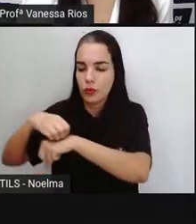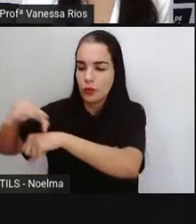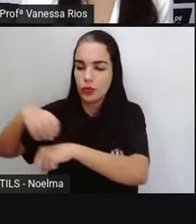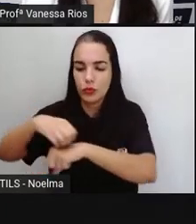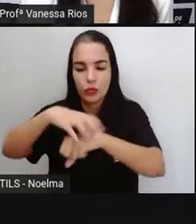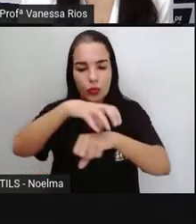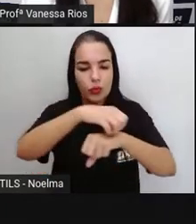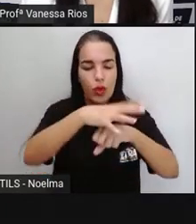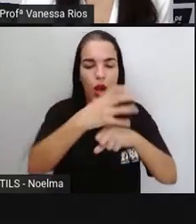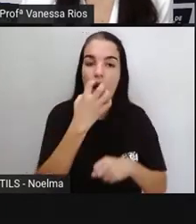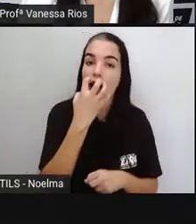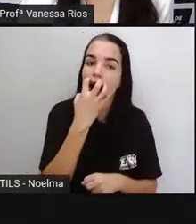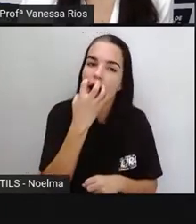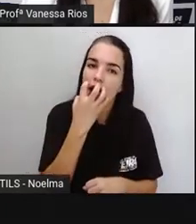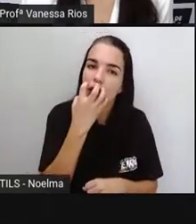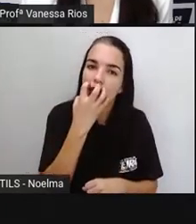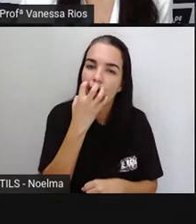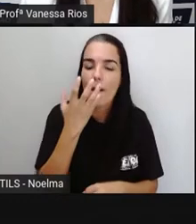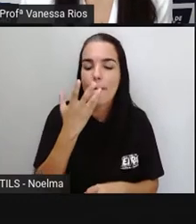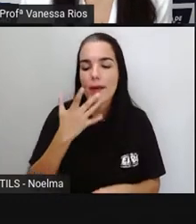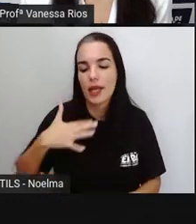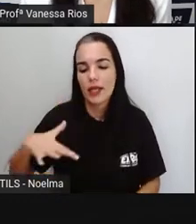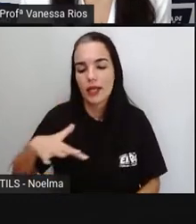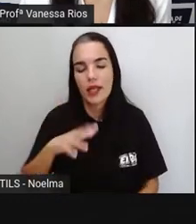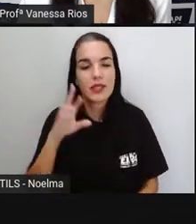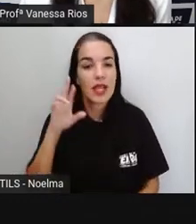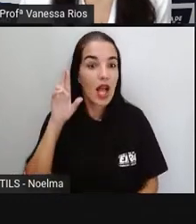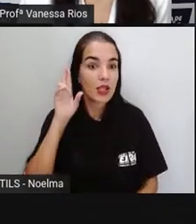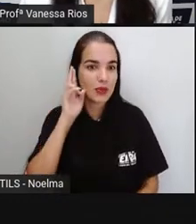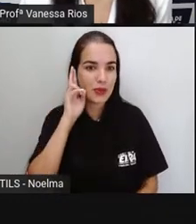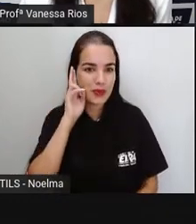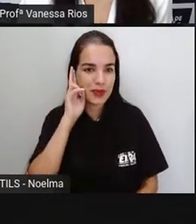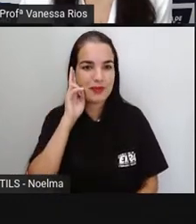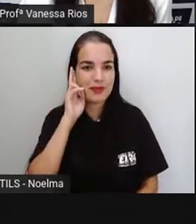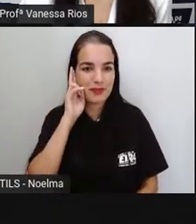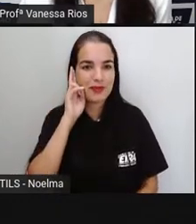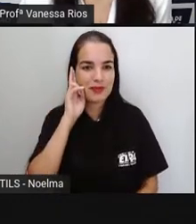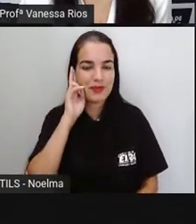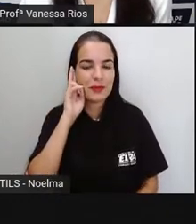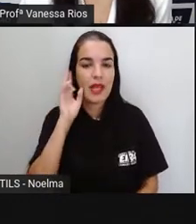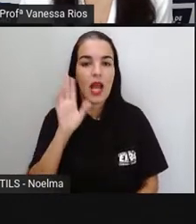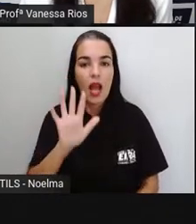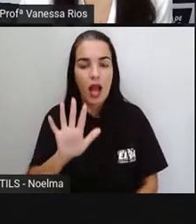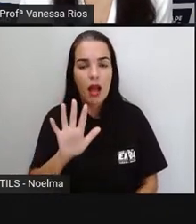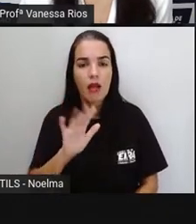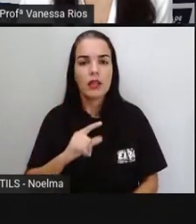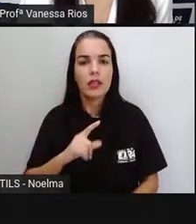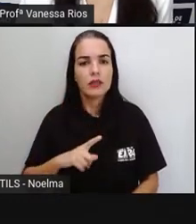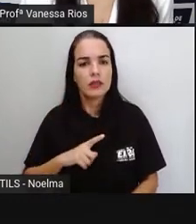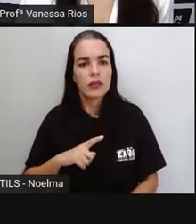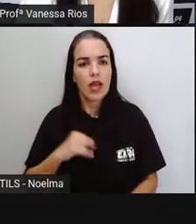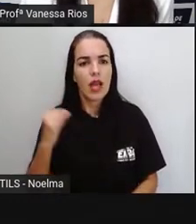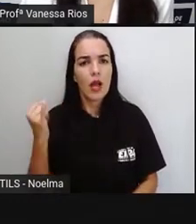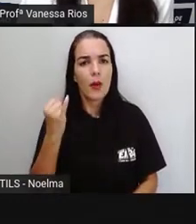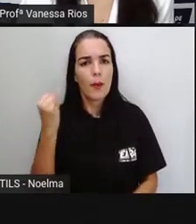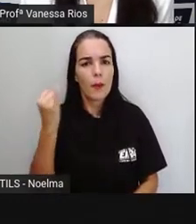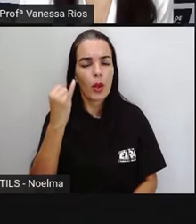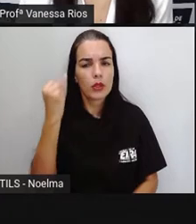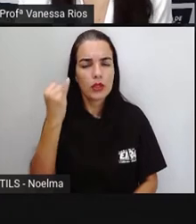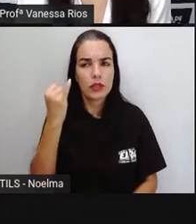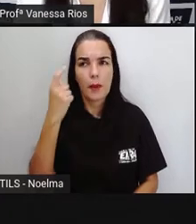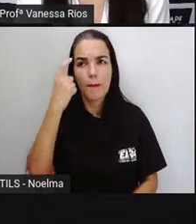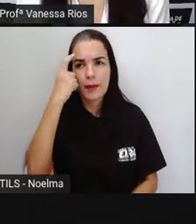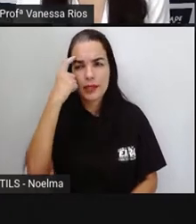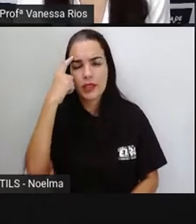crianças surdas. E é até interessante a gente pensar um pouquinho, porque apesar da notícia não ser